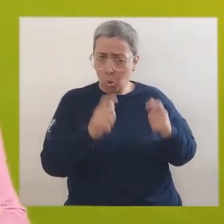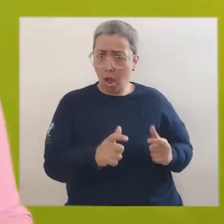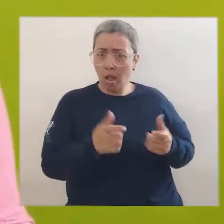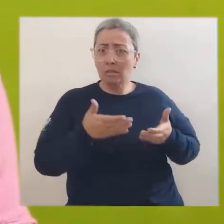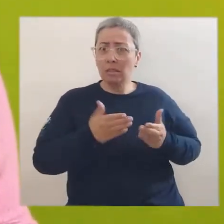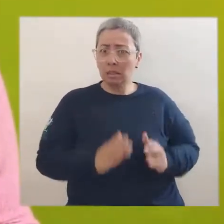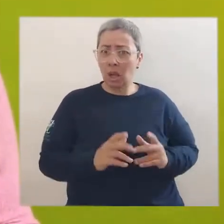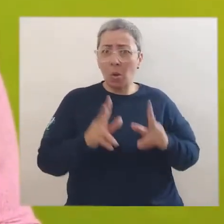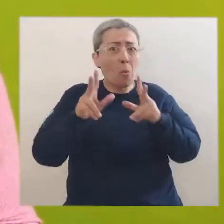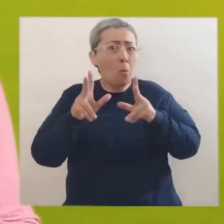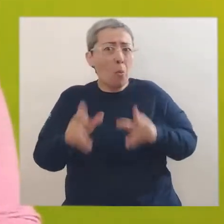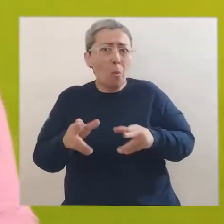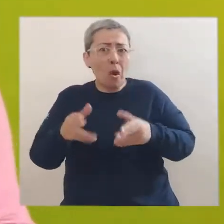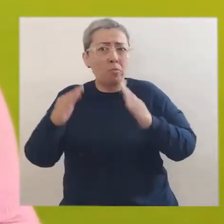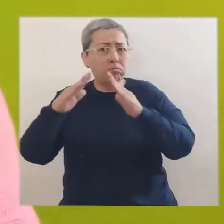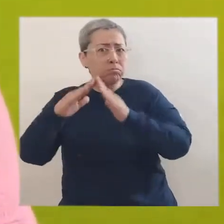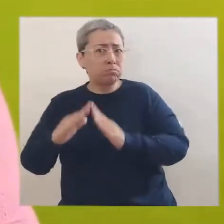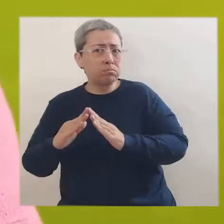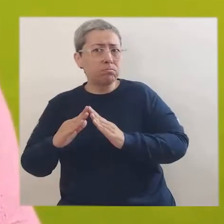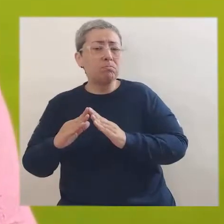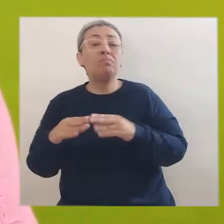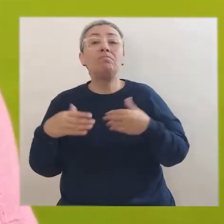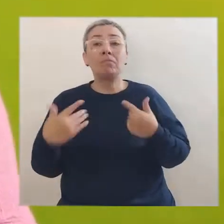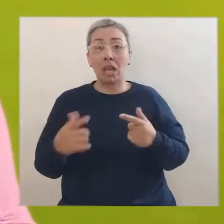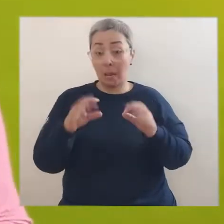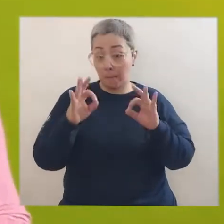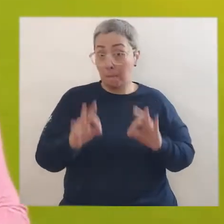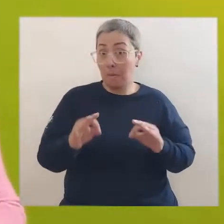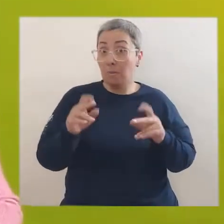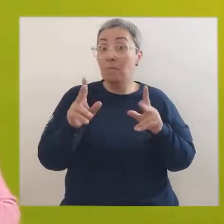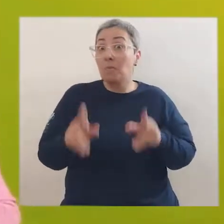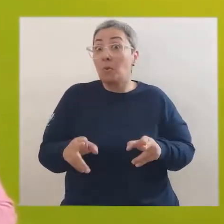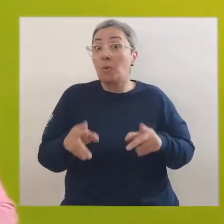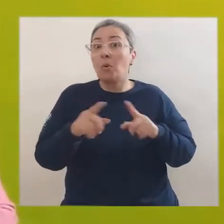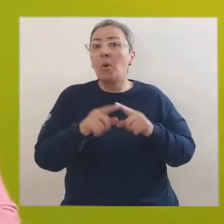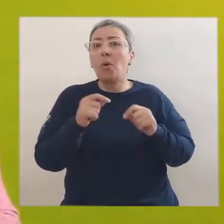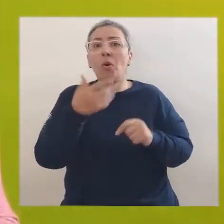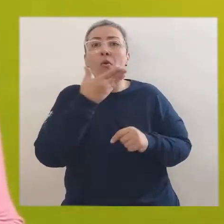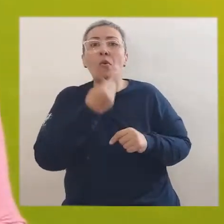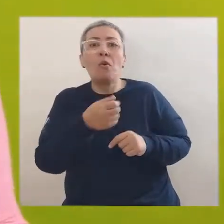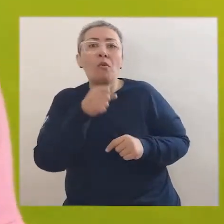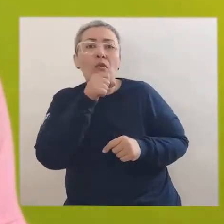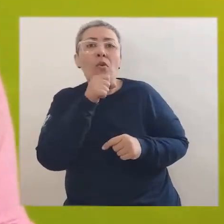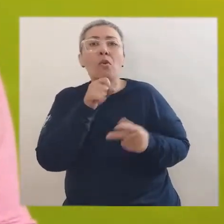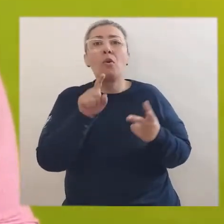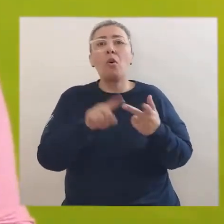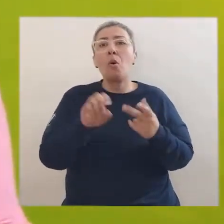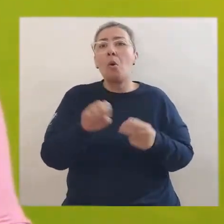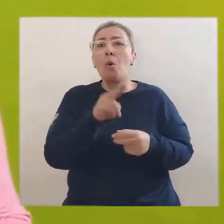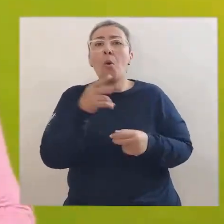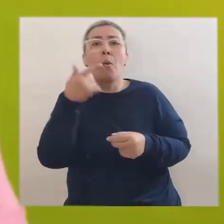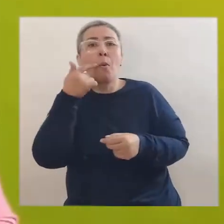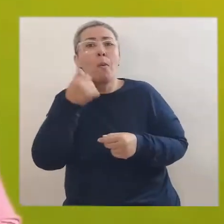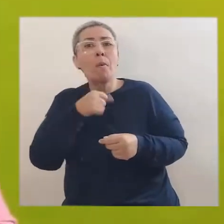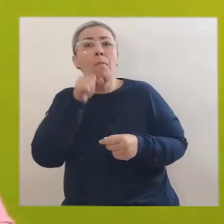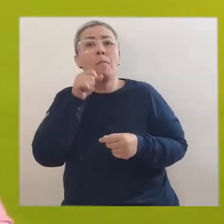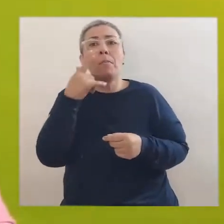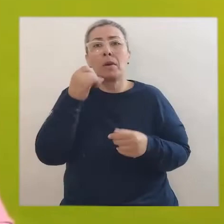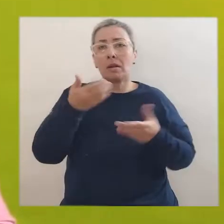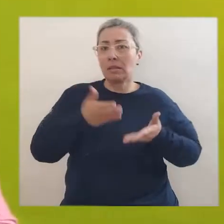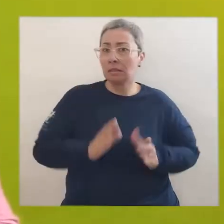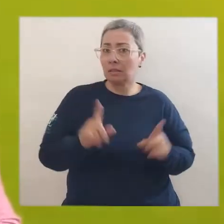O lugar onde você nasceu é o mesmo lugar onde você mora? É o mesmo lugar que os seus avós ou que os seus pais